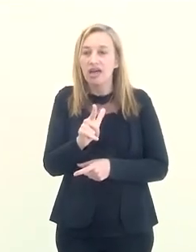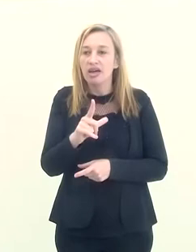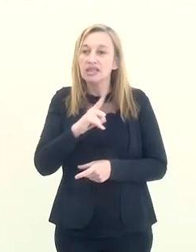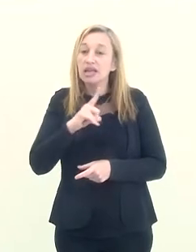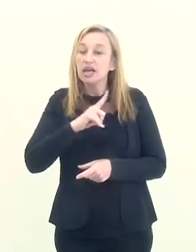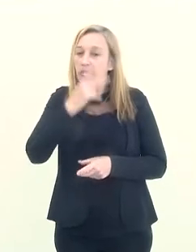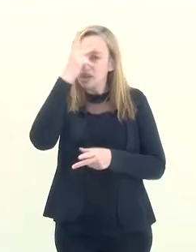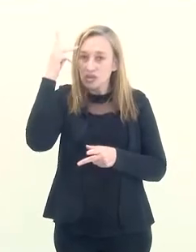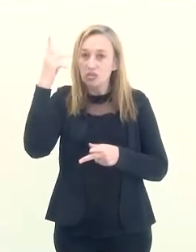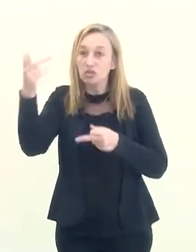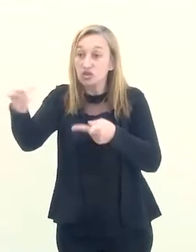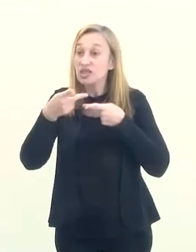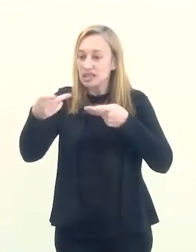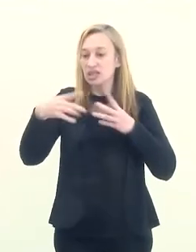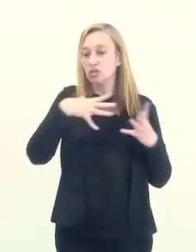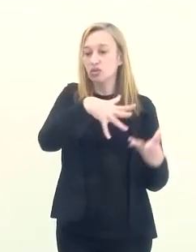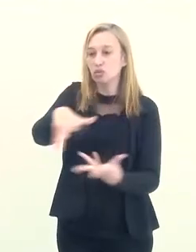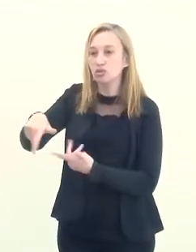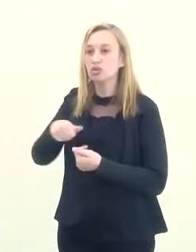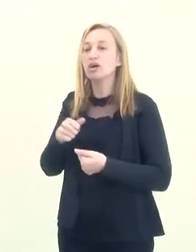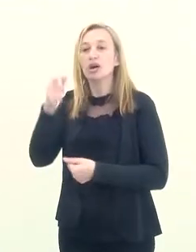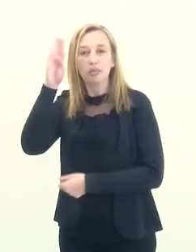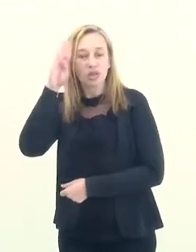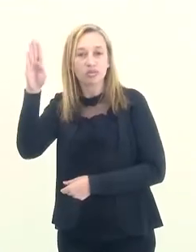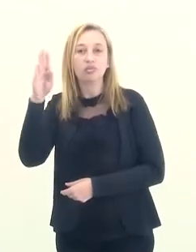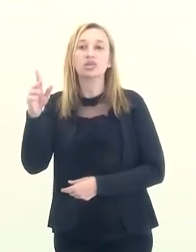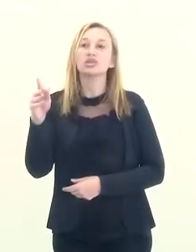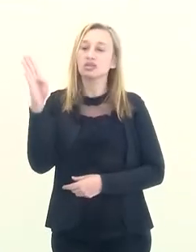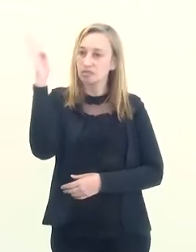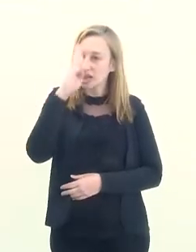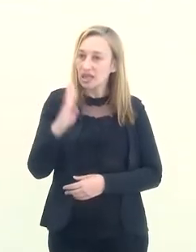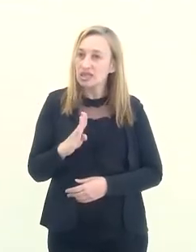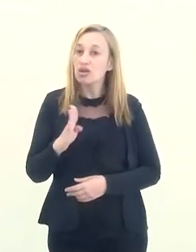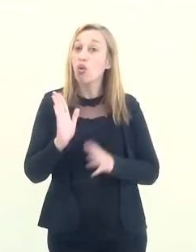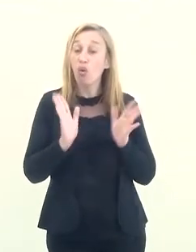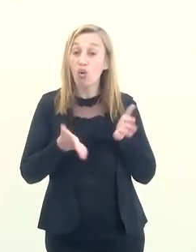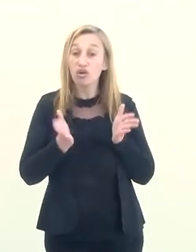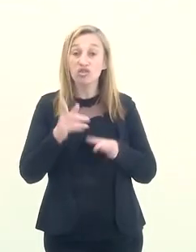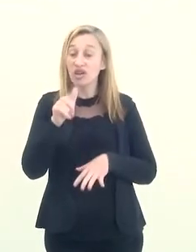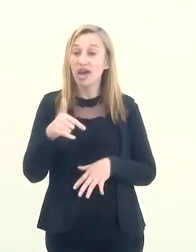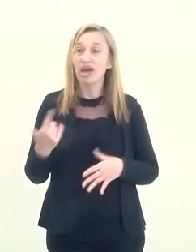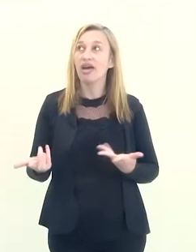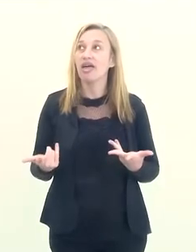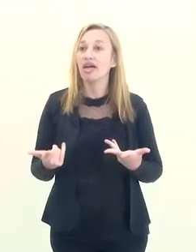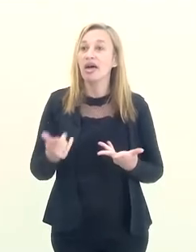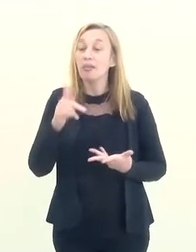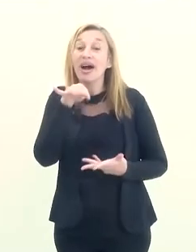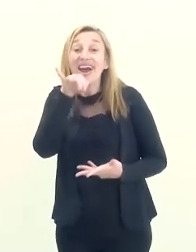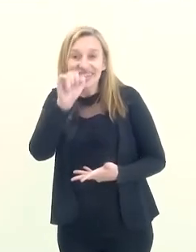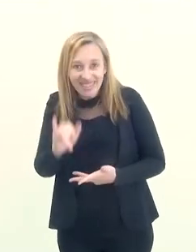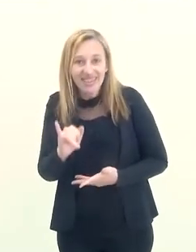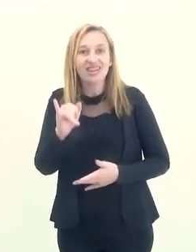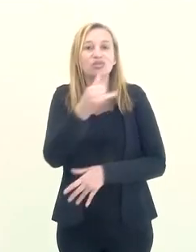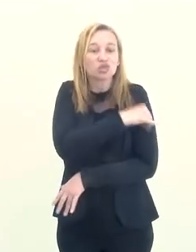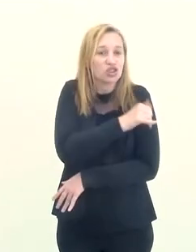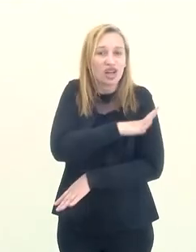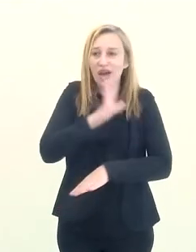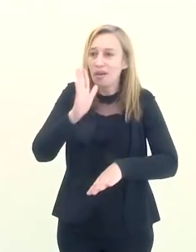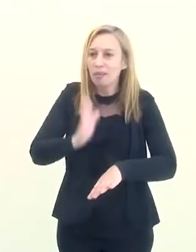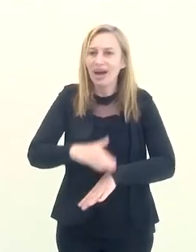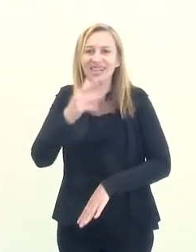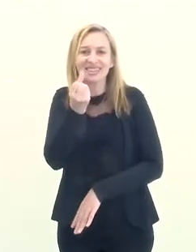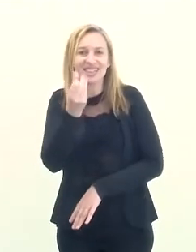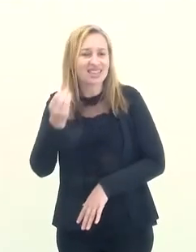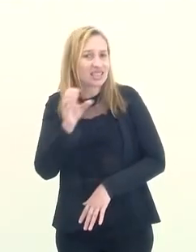pessoas do mundo inteiro, principalmente brasileiros. E isso hoje é, para ti aqui no Rio de Janeiro, isso é mais de